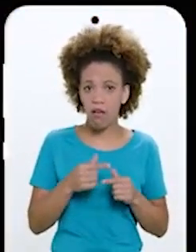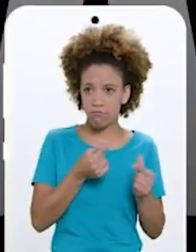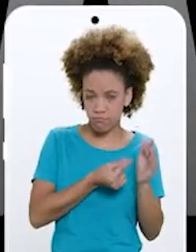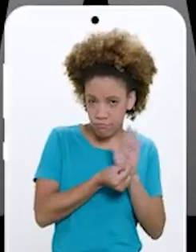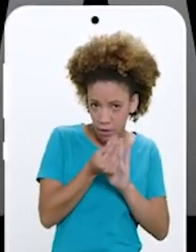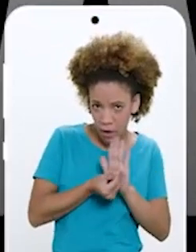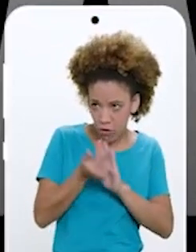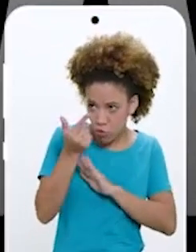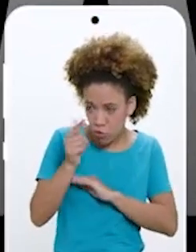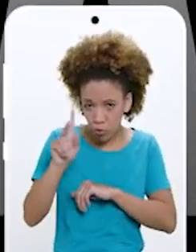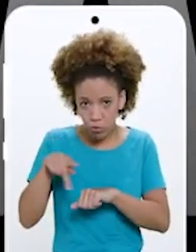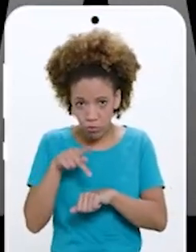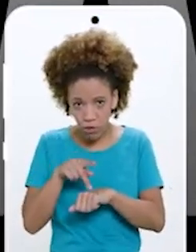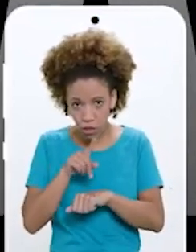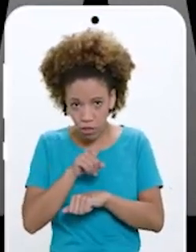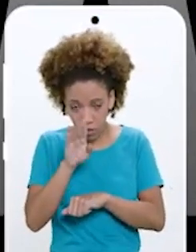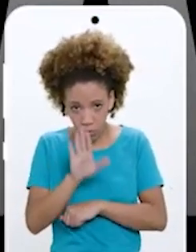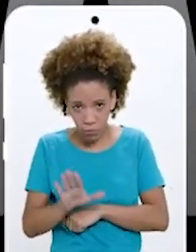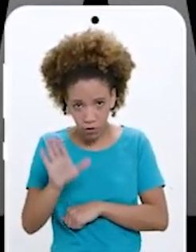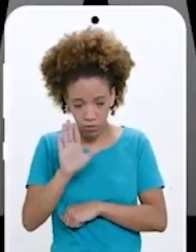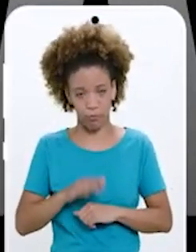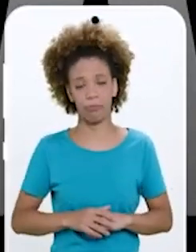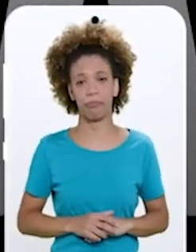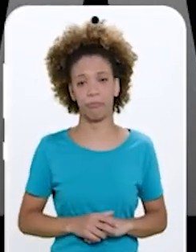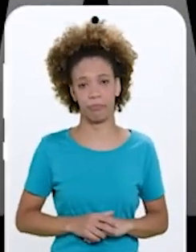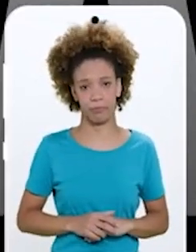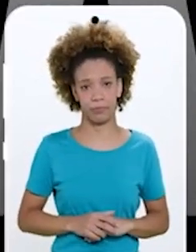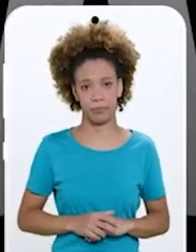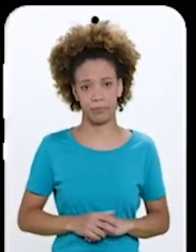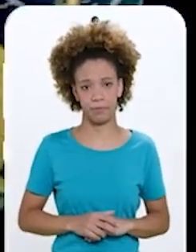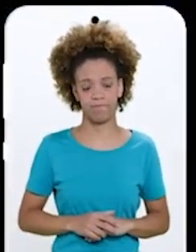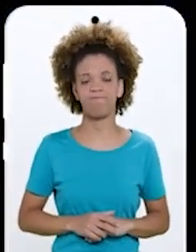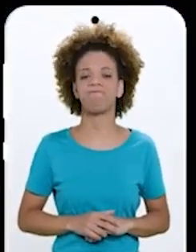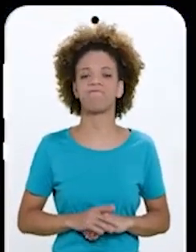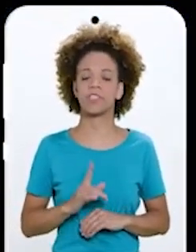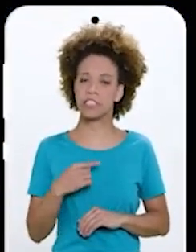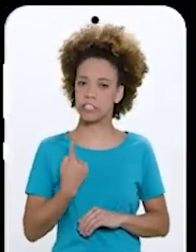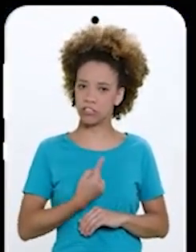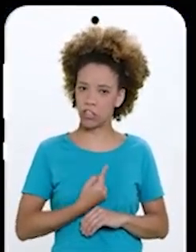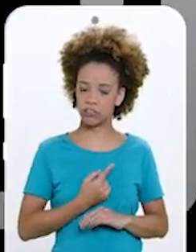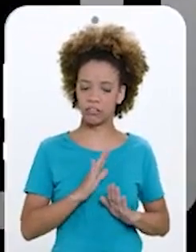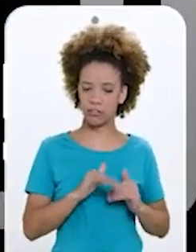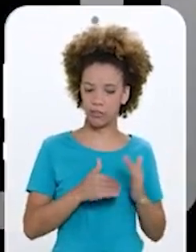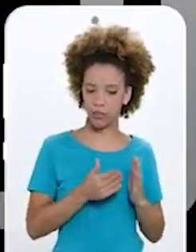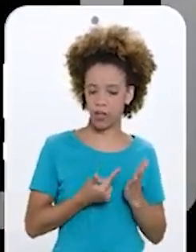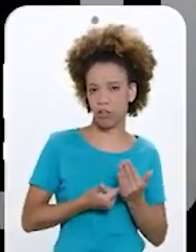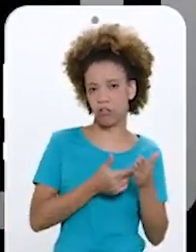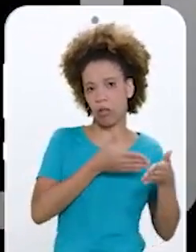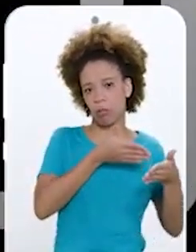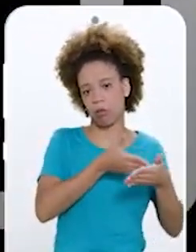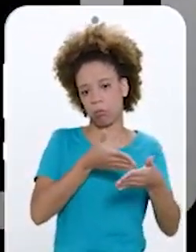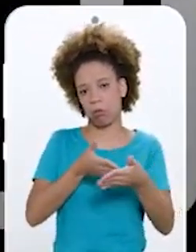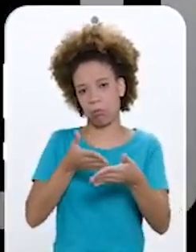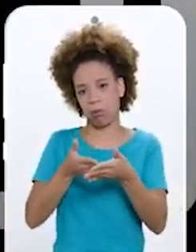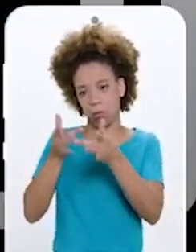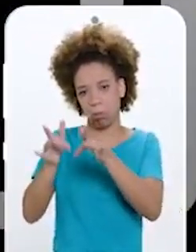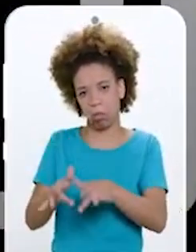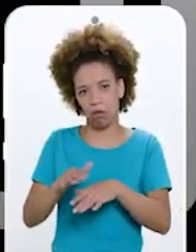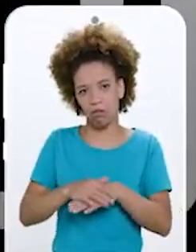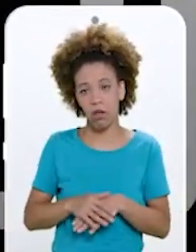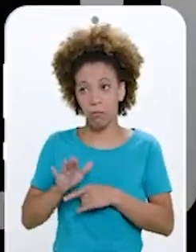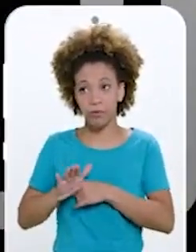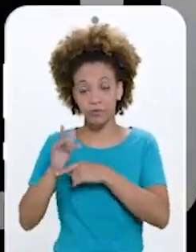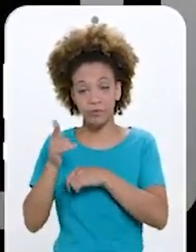gerando emprego e renda lá fora e não no Brasil E estamos deixando de desenvolver tecnologias próprias